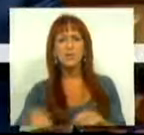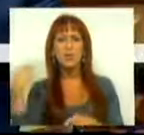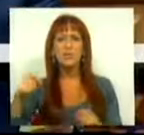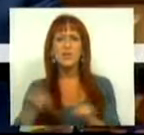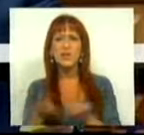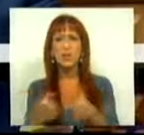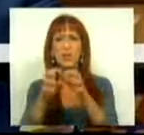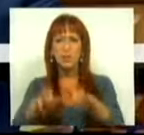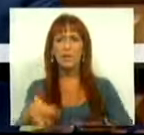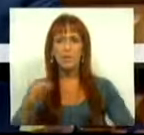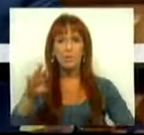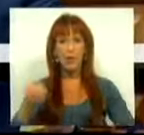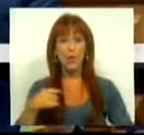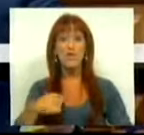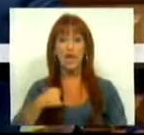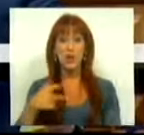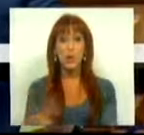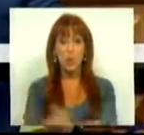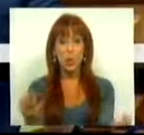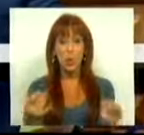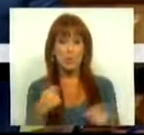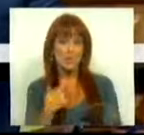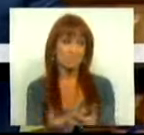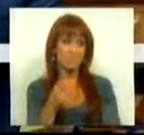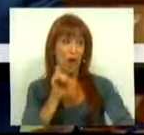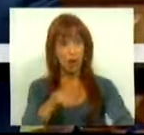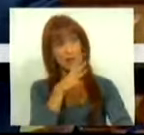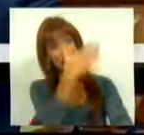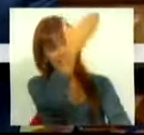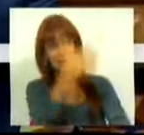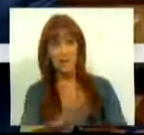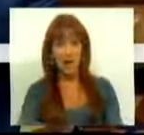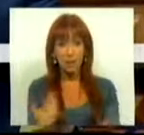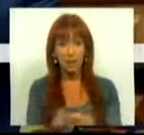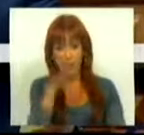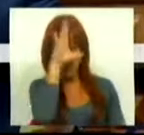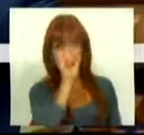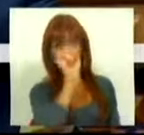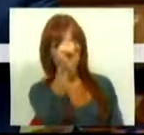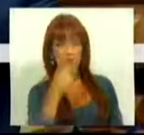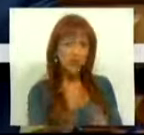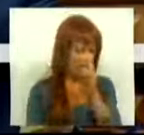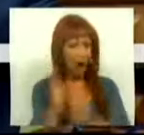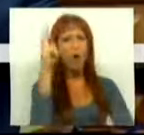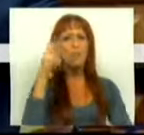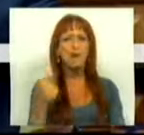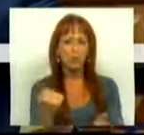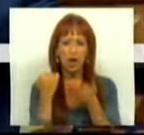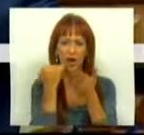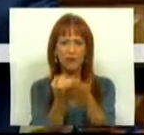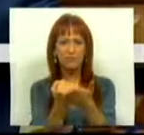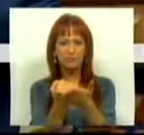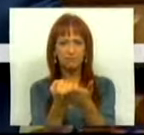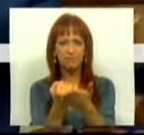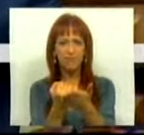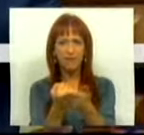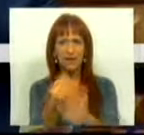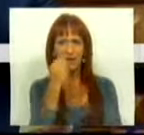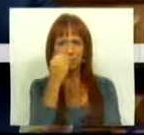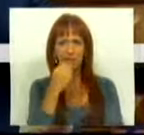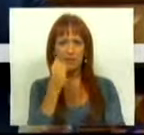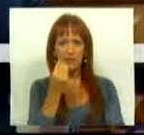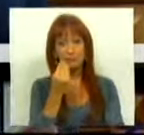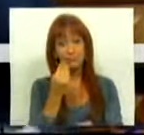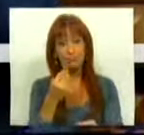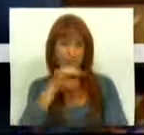Partido Socialista, reconhecer e sublinhar o que ele disse, que a proposta do Governo aumenta os apoios na pensão de alimentos.